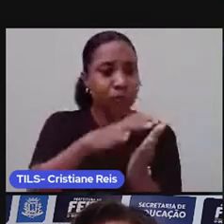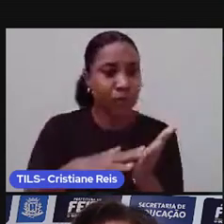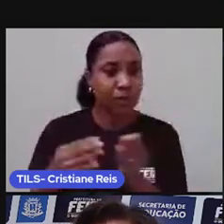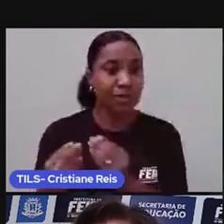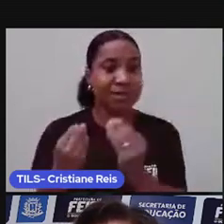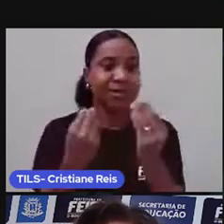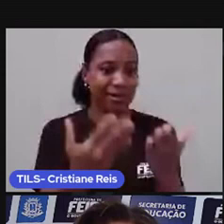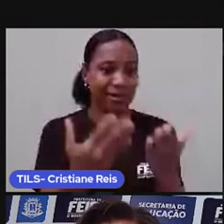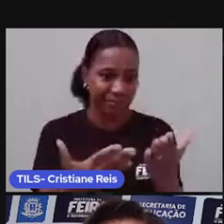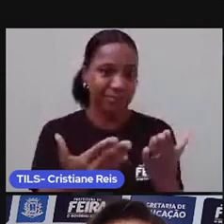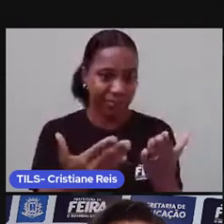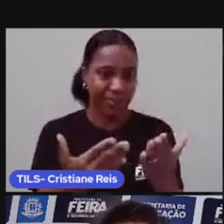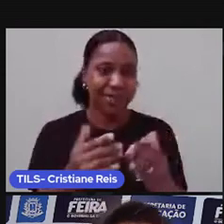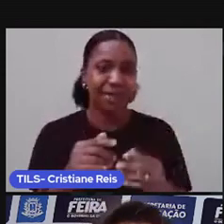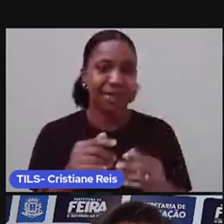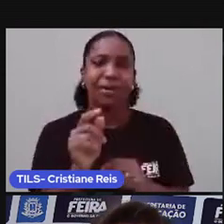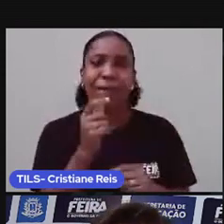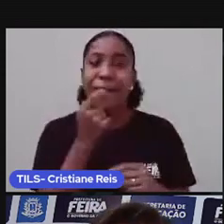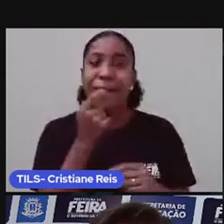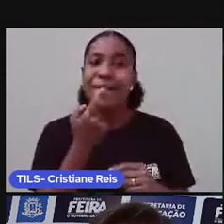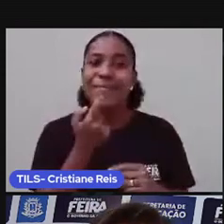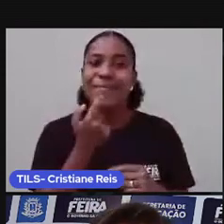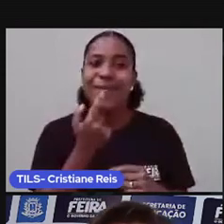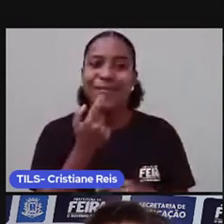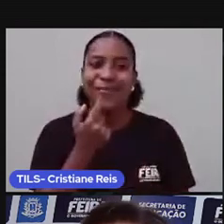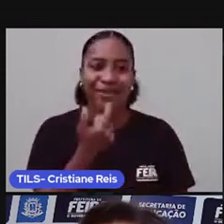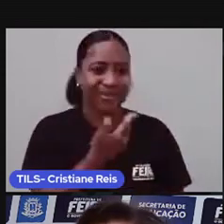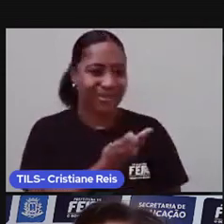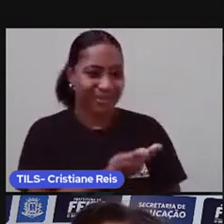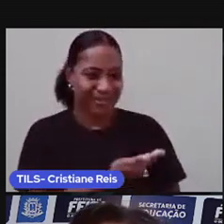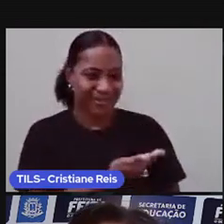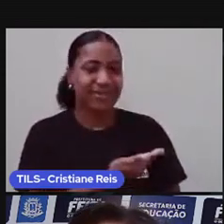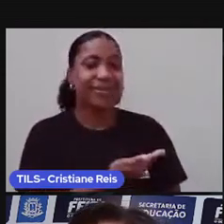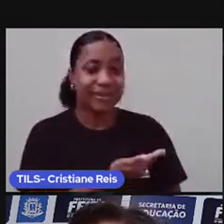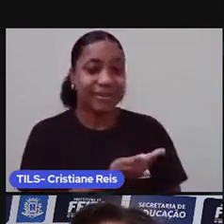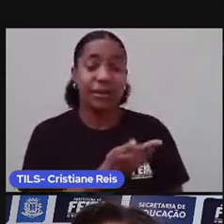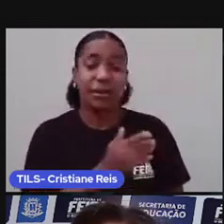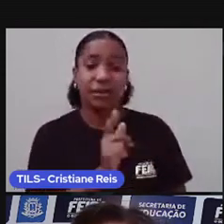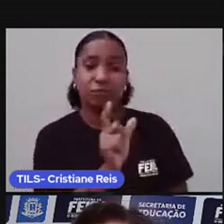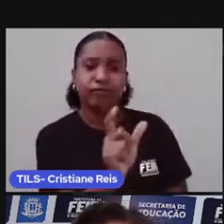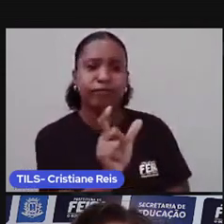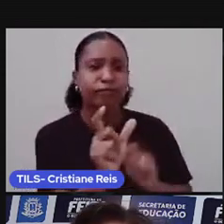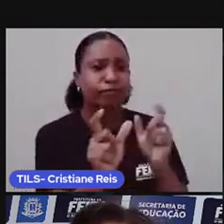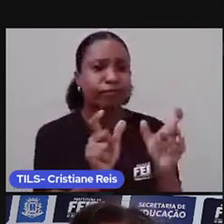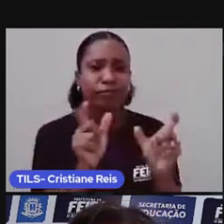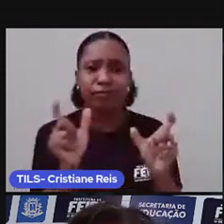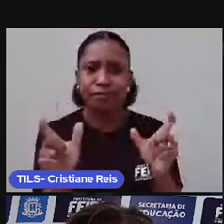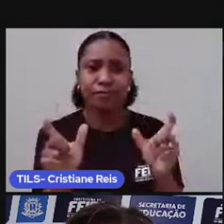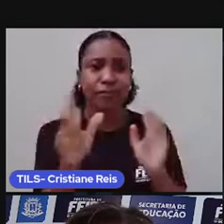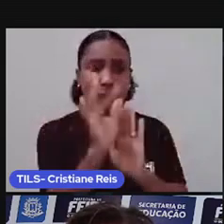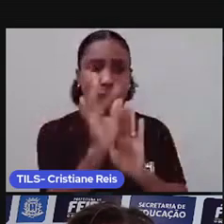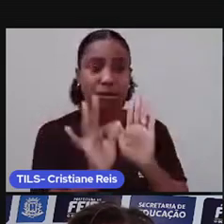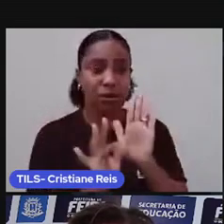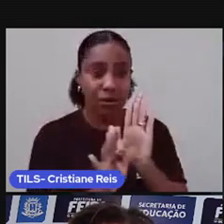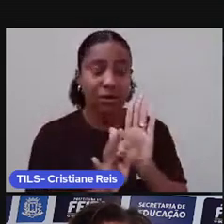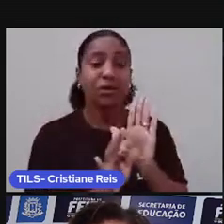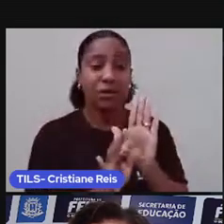Destaquei três palavras em vermelho para te ajudar a compreender que nesse texto,